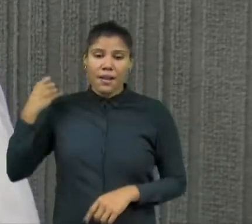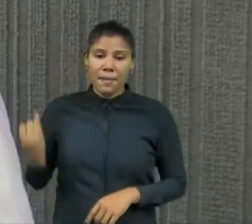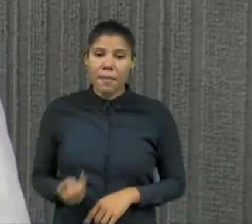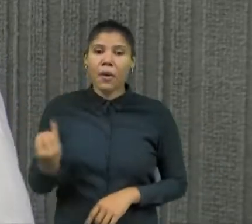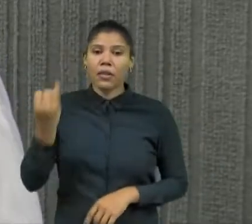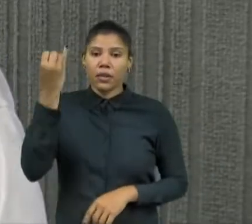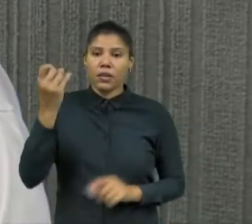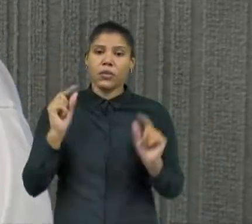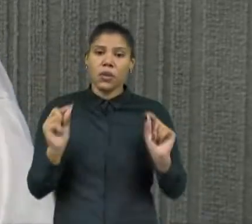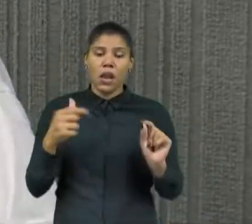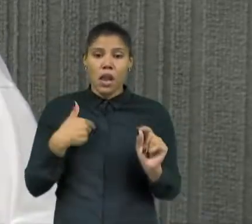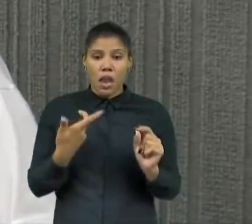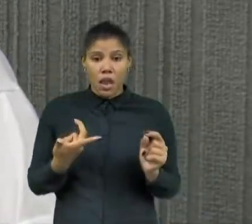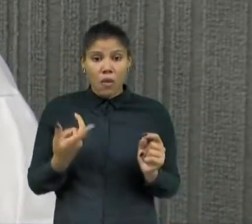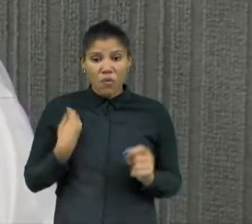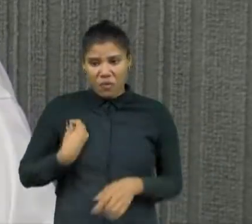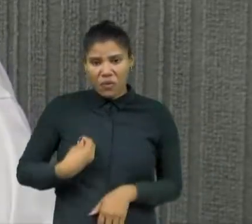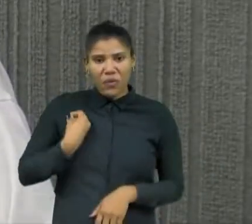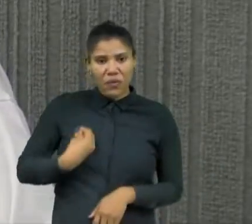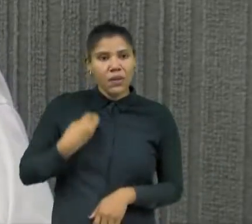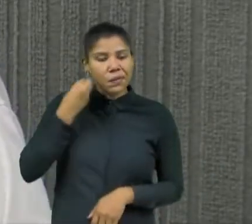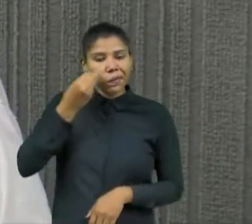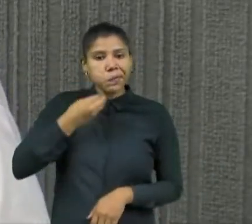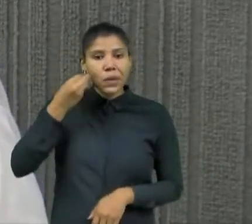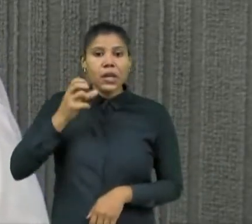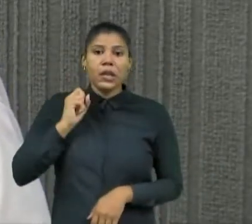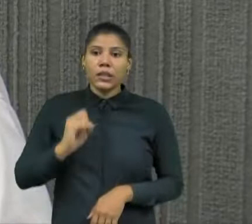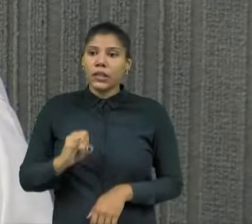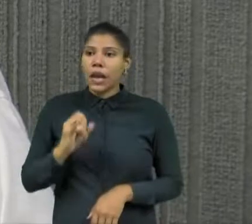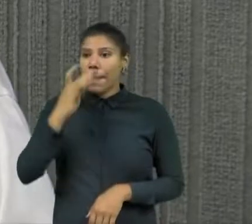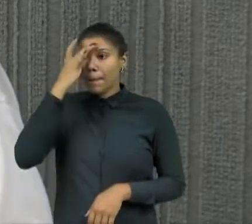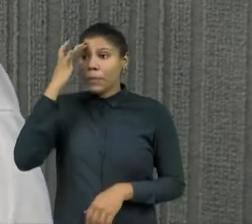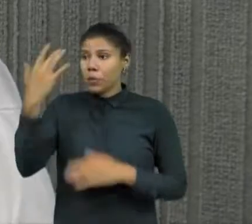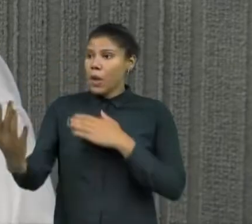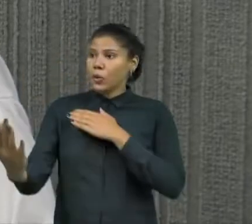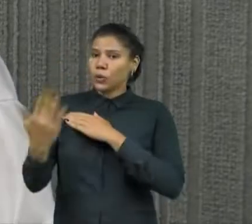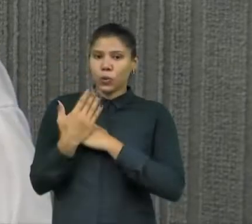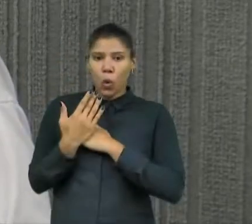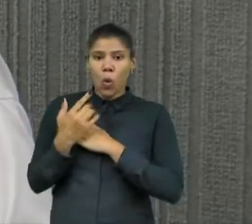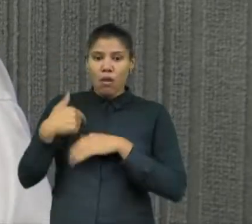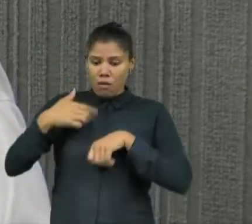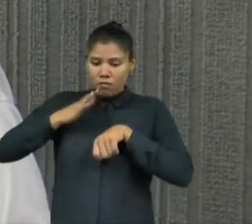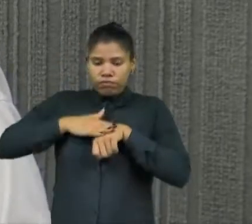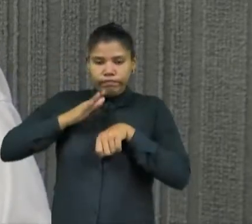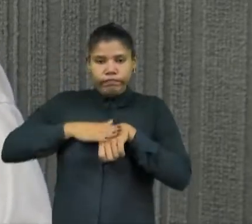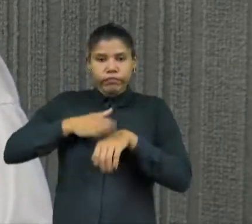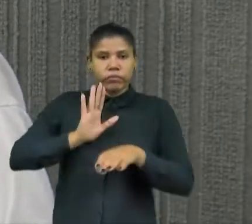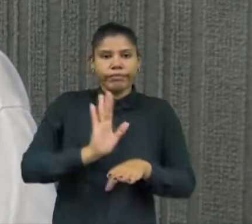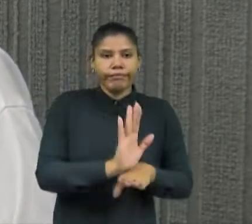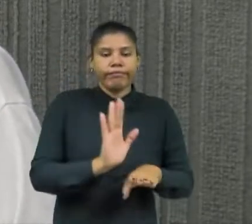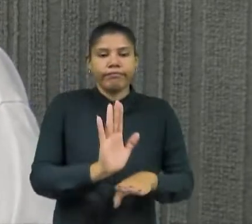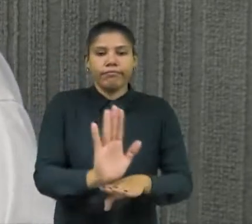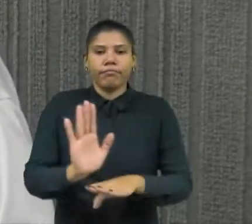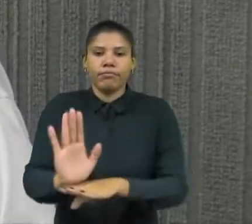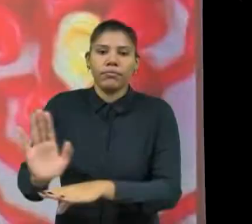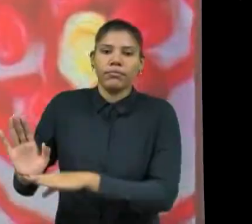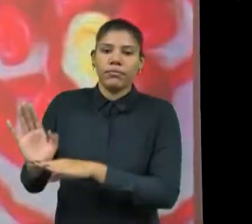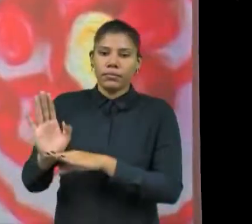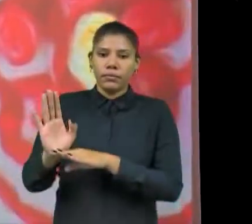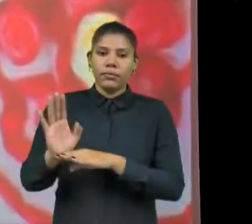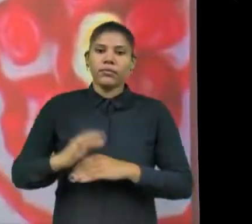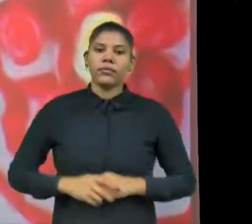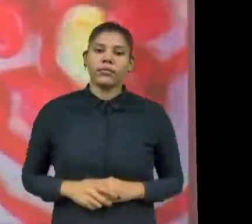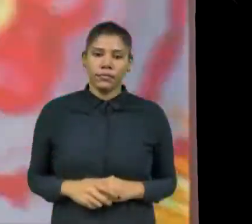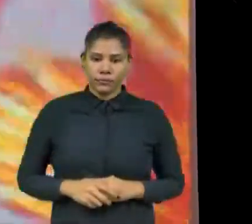passei. Se eu conseguir ser ajudada a receber um órgão, eu tenho mais que a minha obrigação em estar ajudando o próximo.